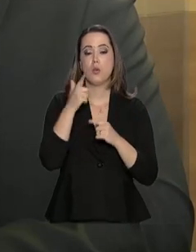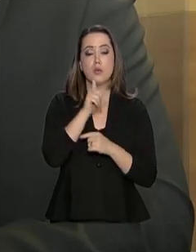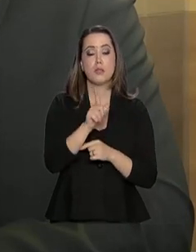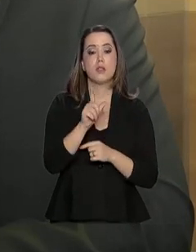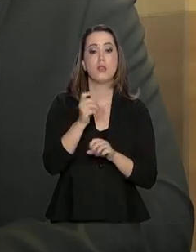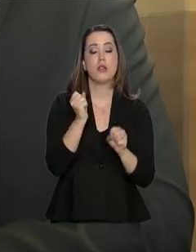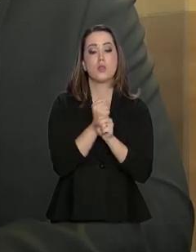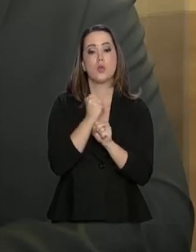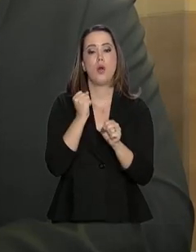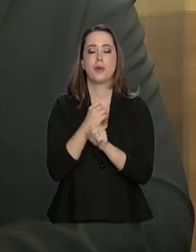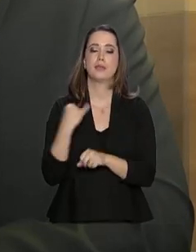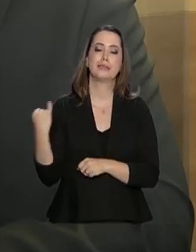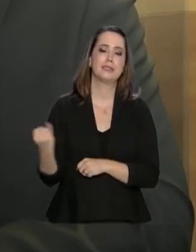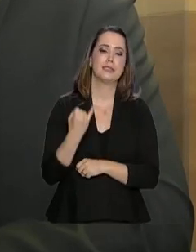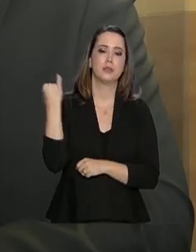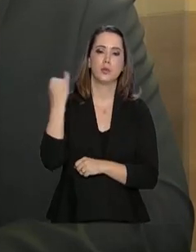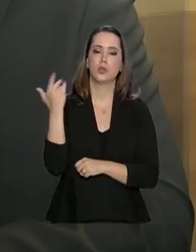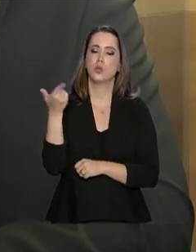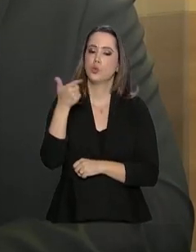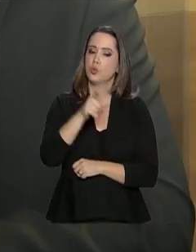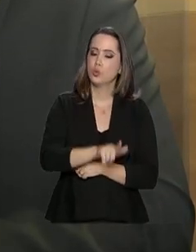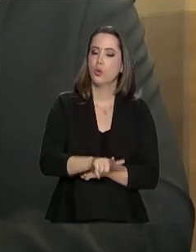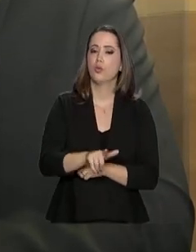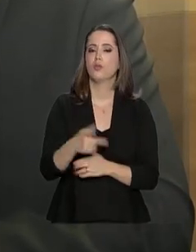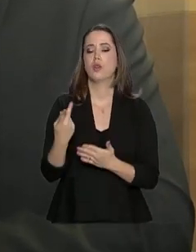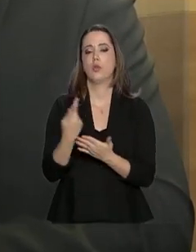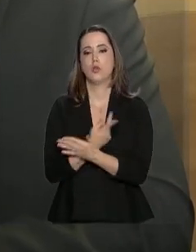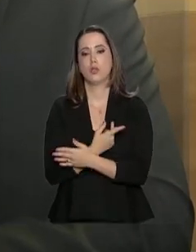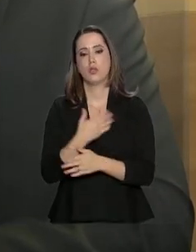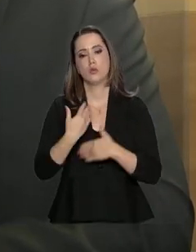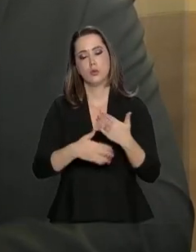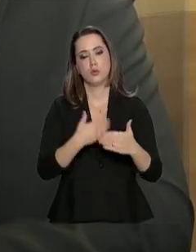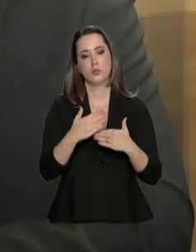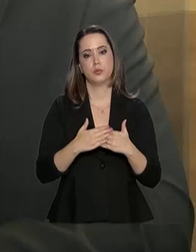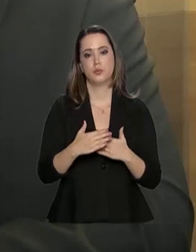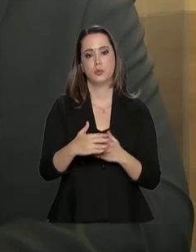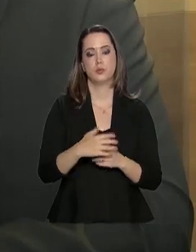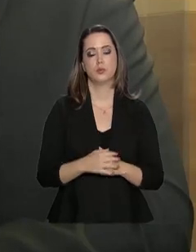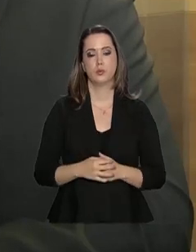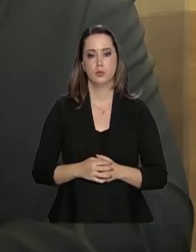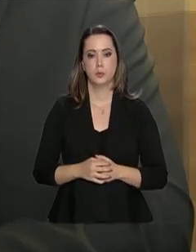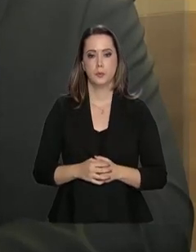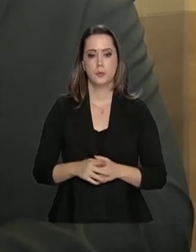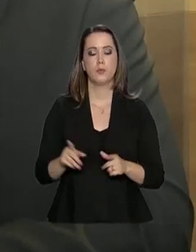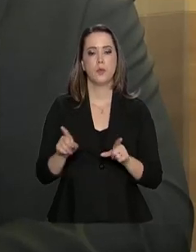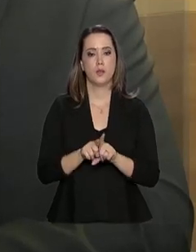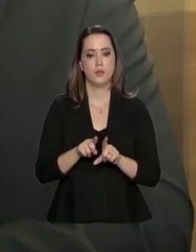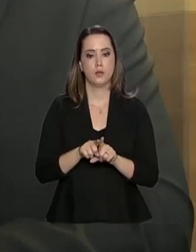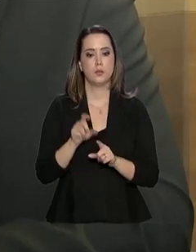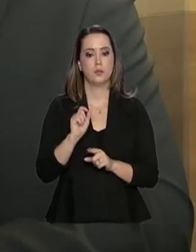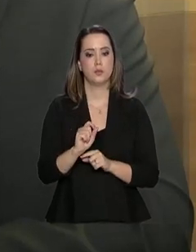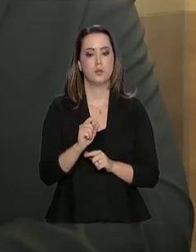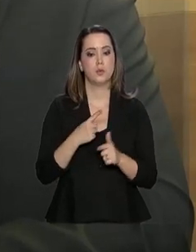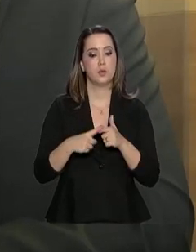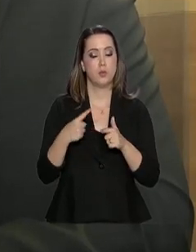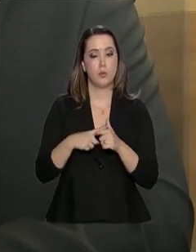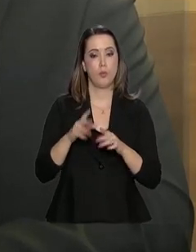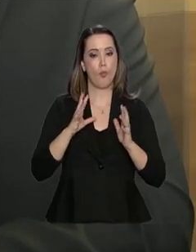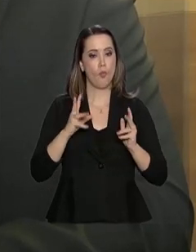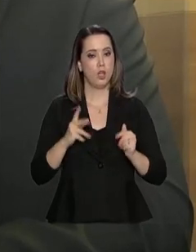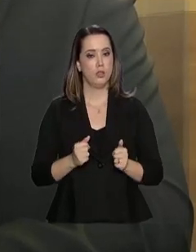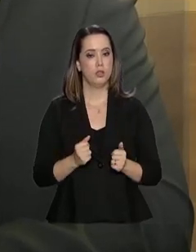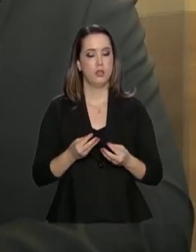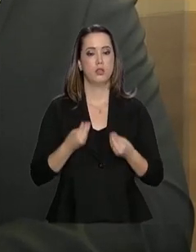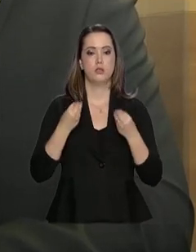obras tão importantes sejam retomadas ou dadas continuidades e também, na questão do saneamento,